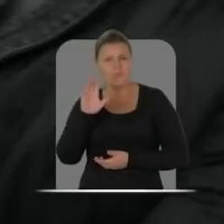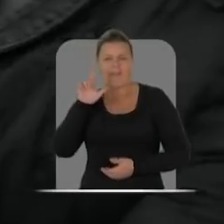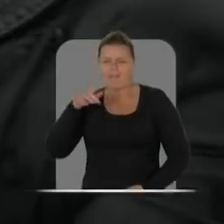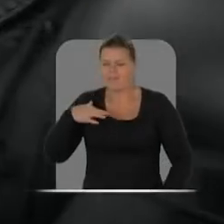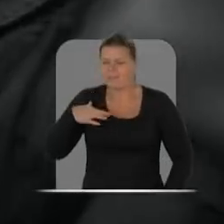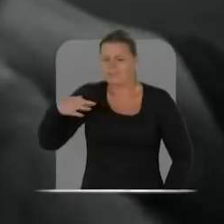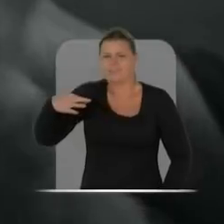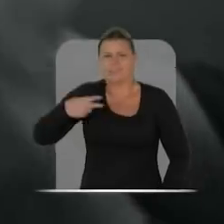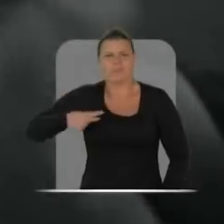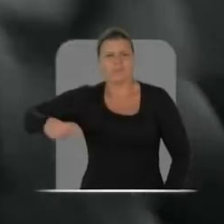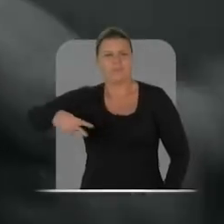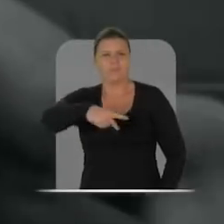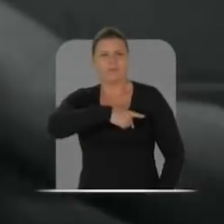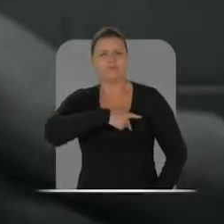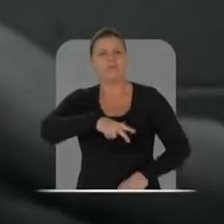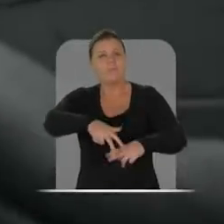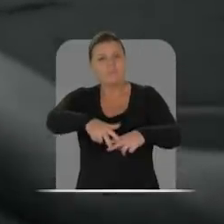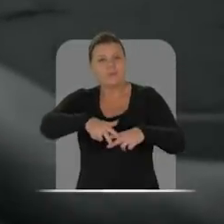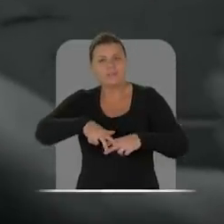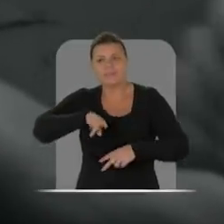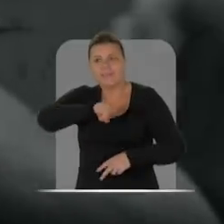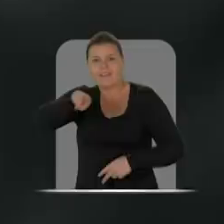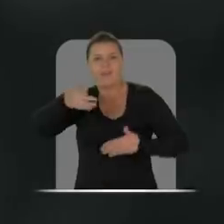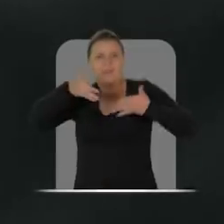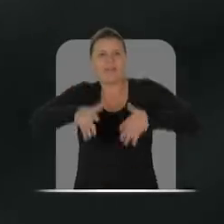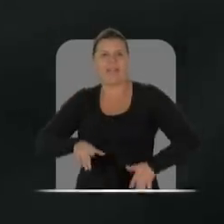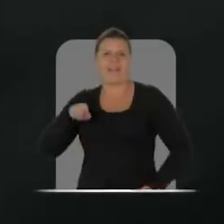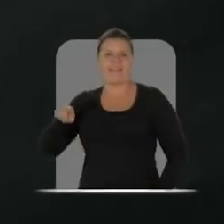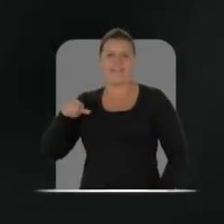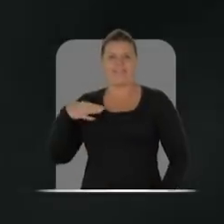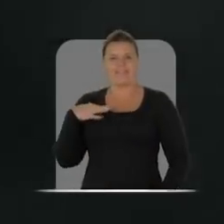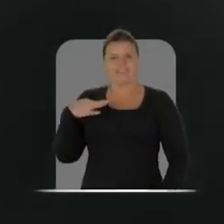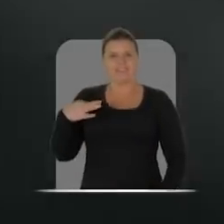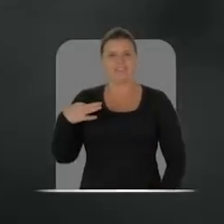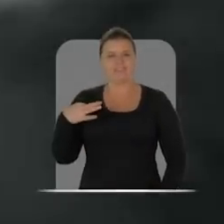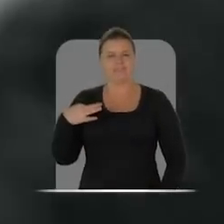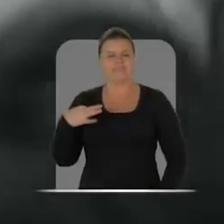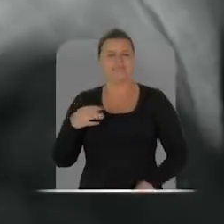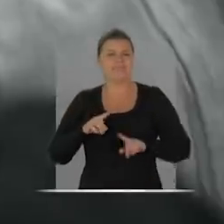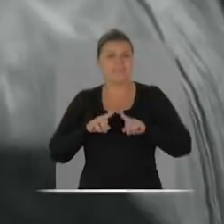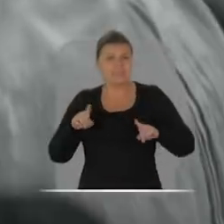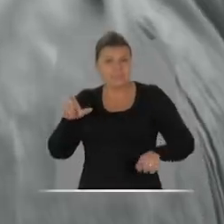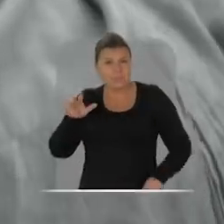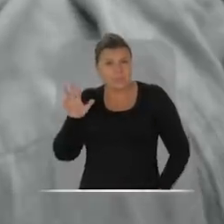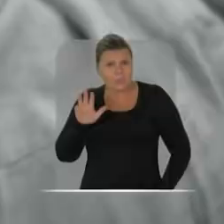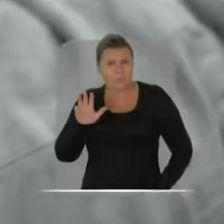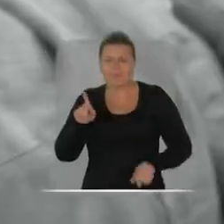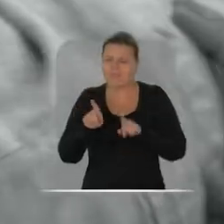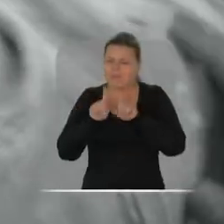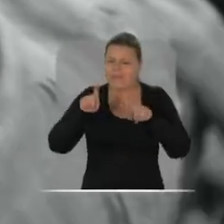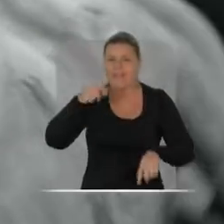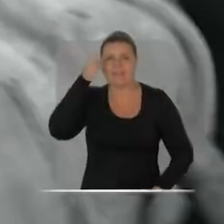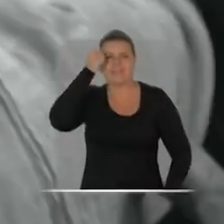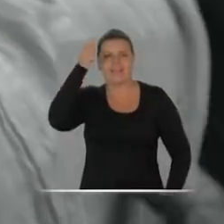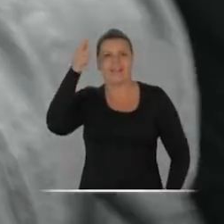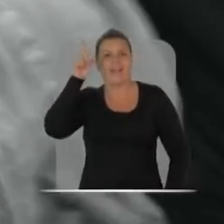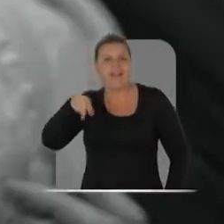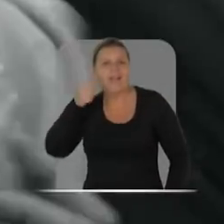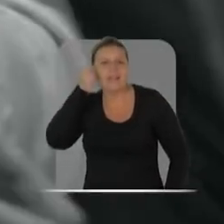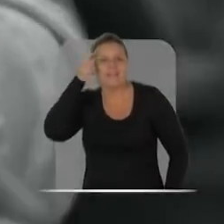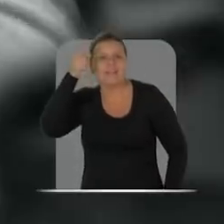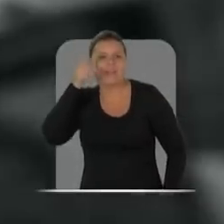Lula é o candidato do povo. E por isso quer impedir que ele seja o candidato. Mas Lula também é uma ideia.